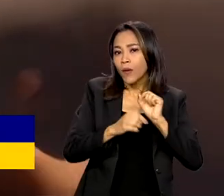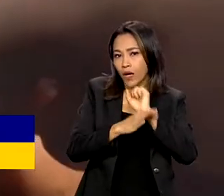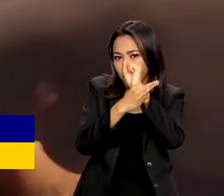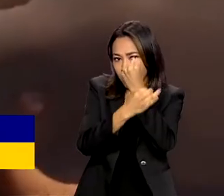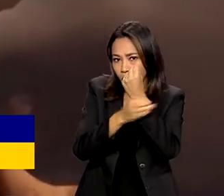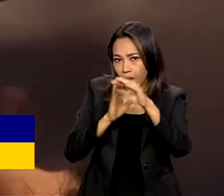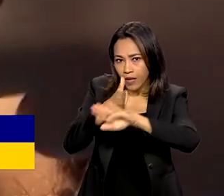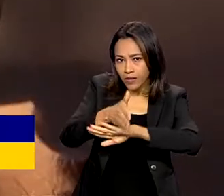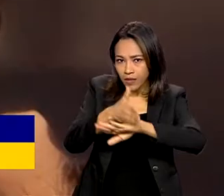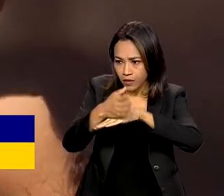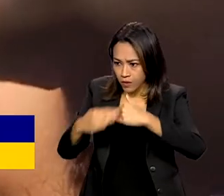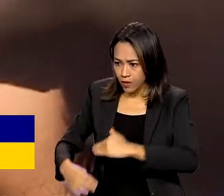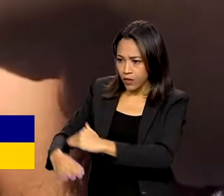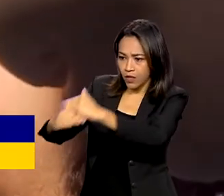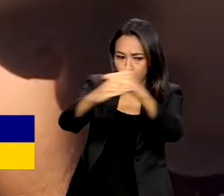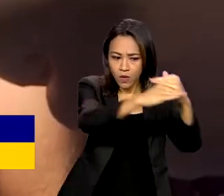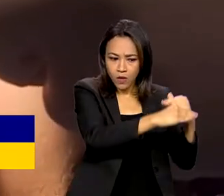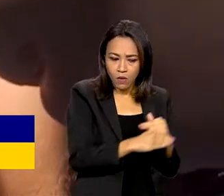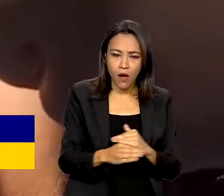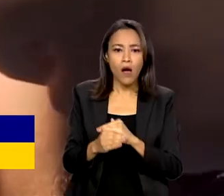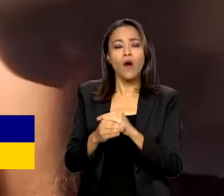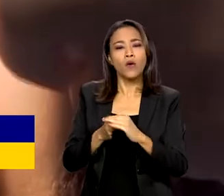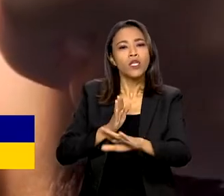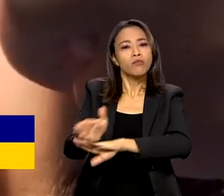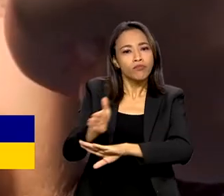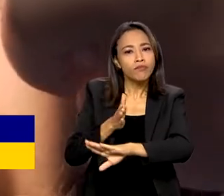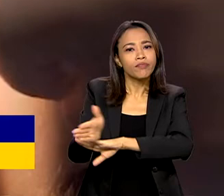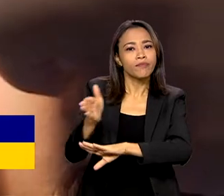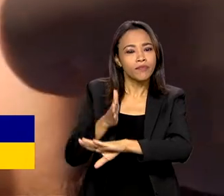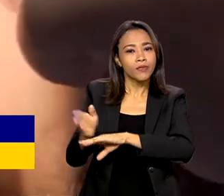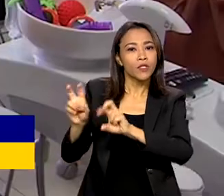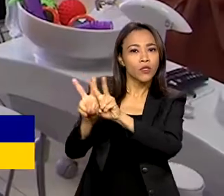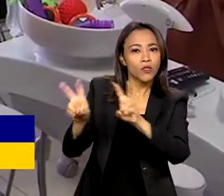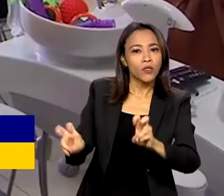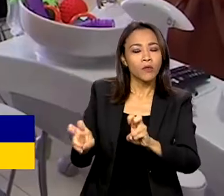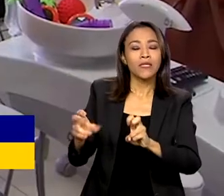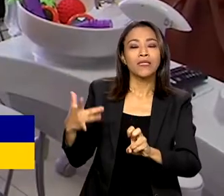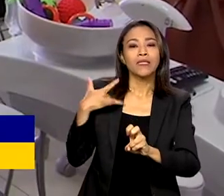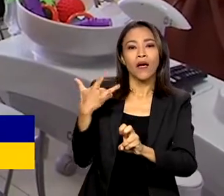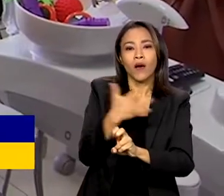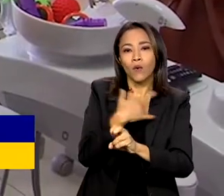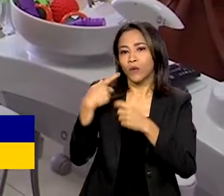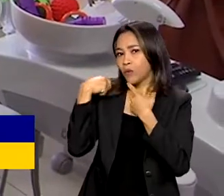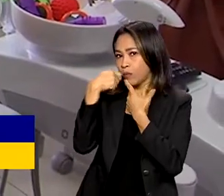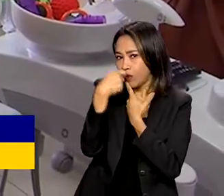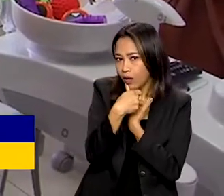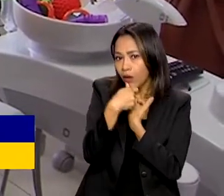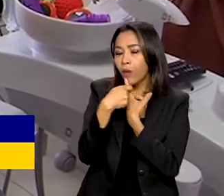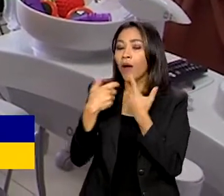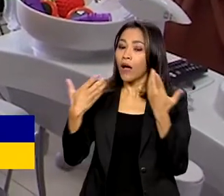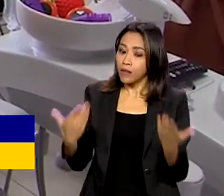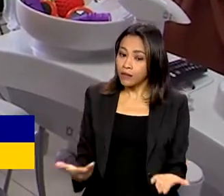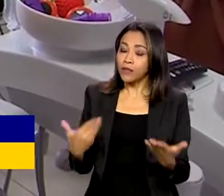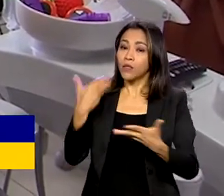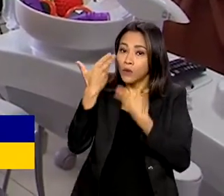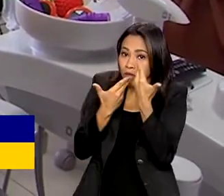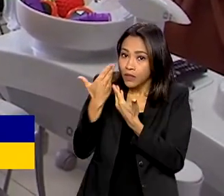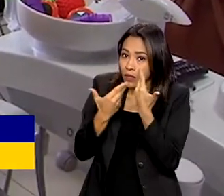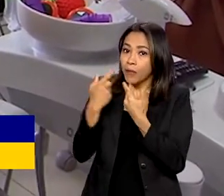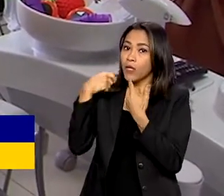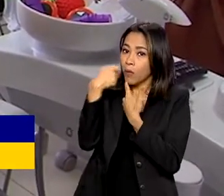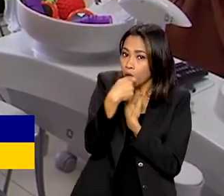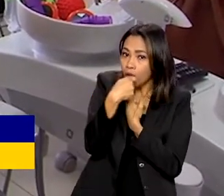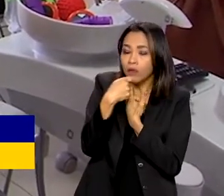universal e contínuo aos serviços de saúde bucal. Assim, os serviços odontológicos